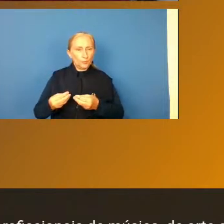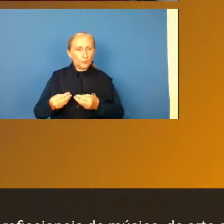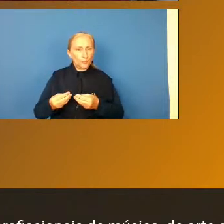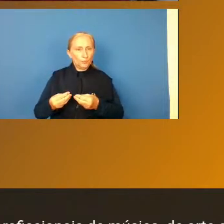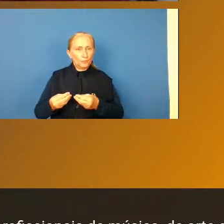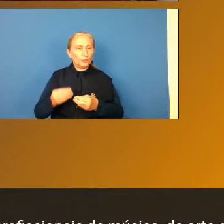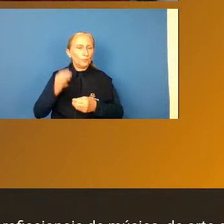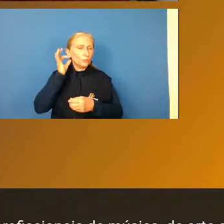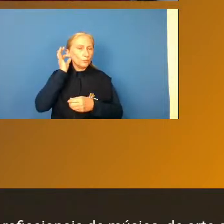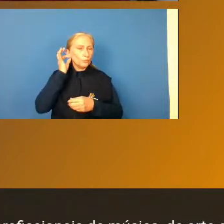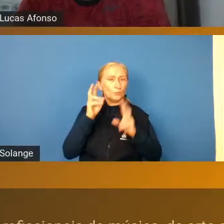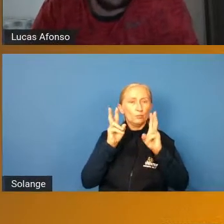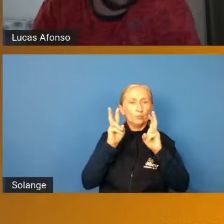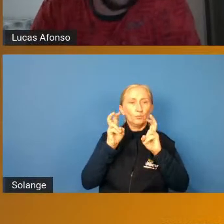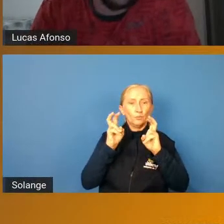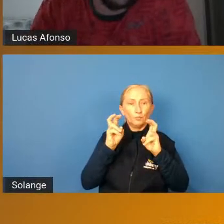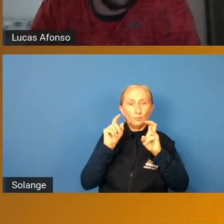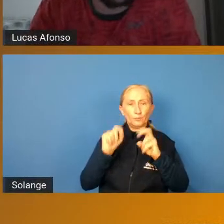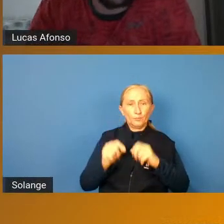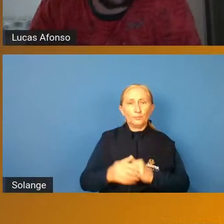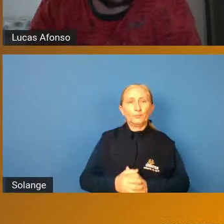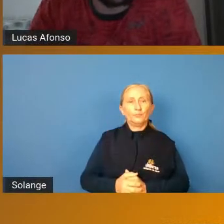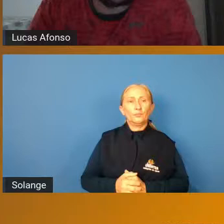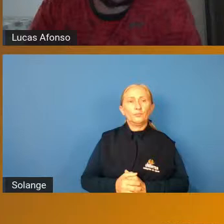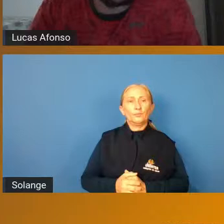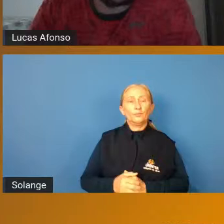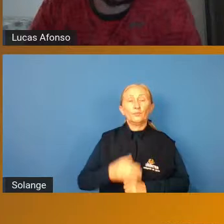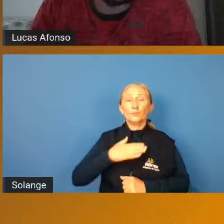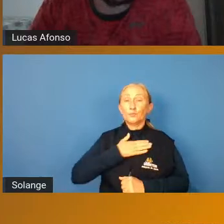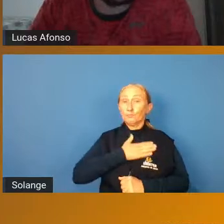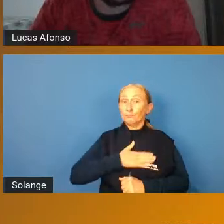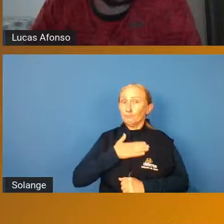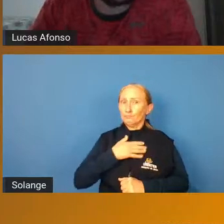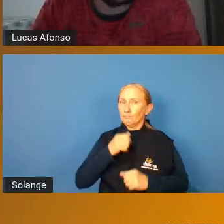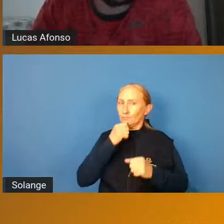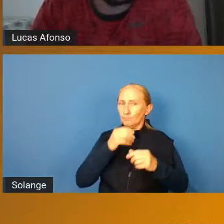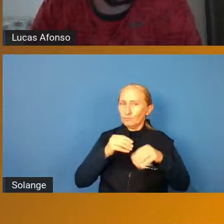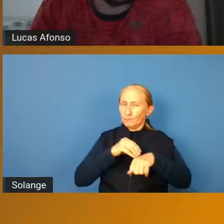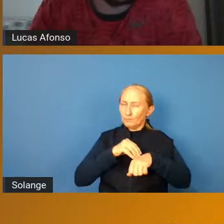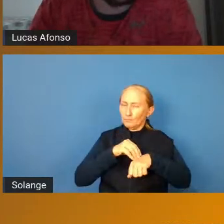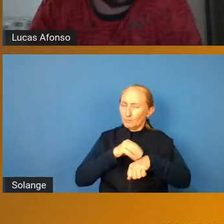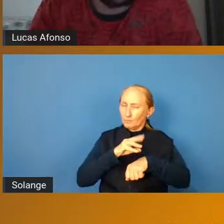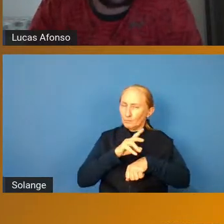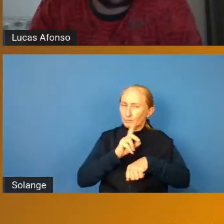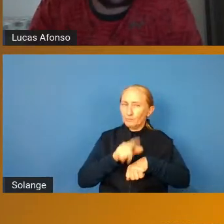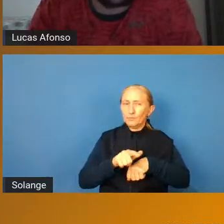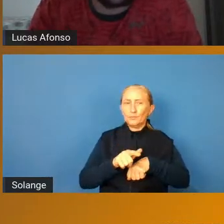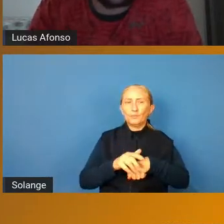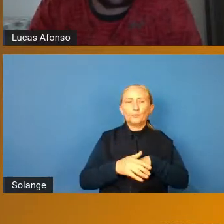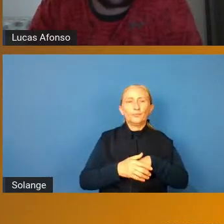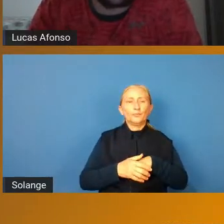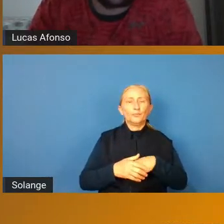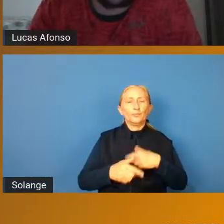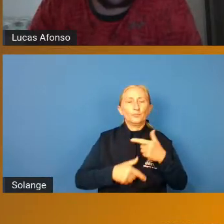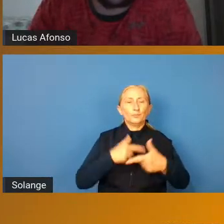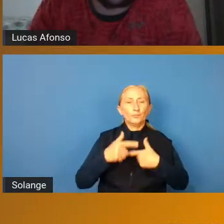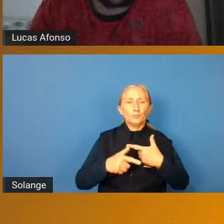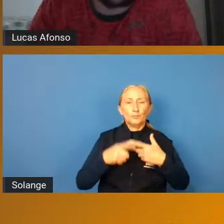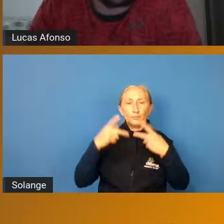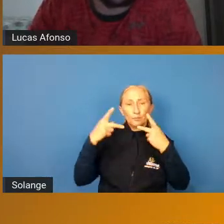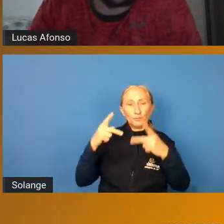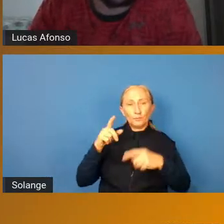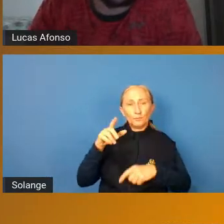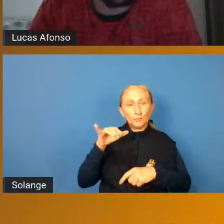ótimo tema. Tá? Eu gostaria de fazer um comentário que o trabalho do Lucas